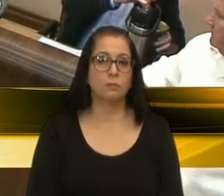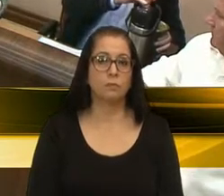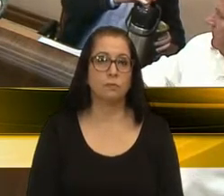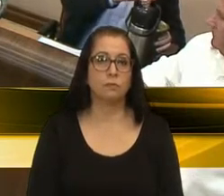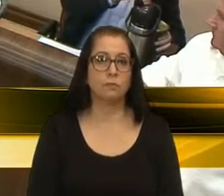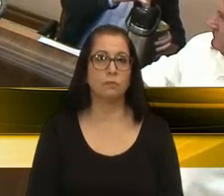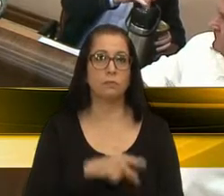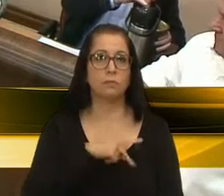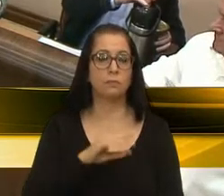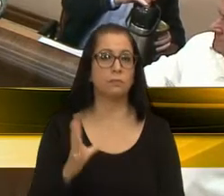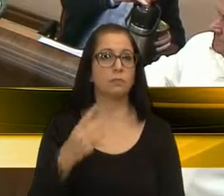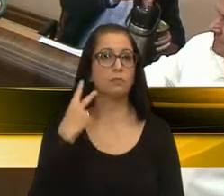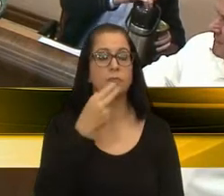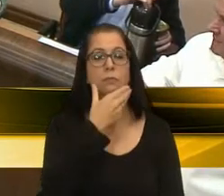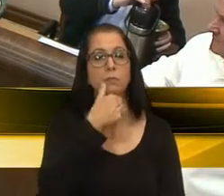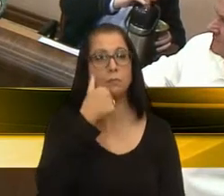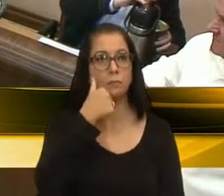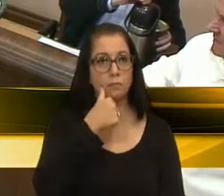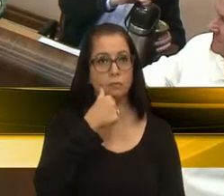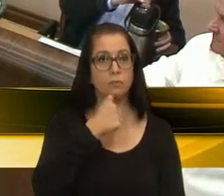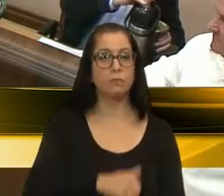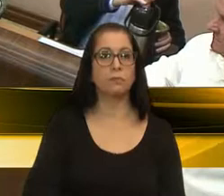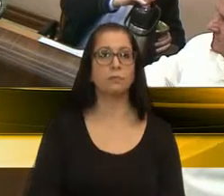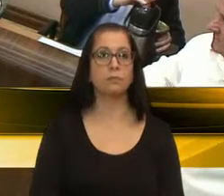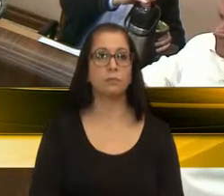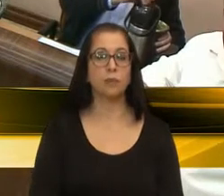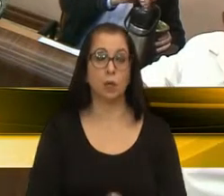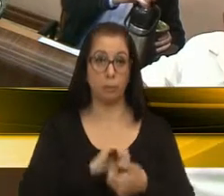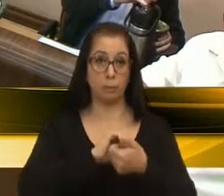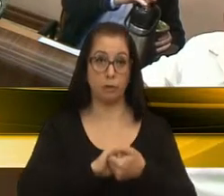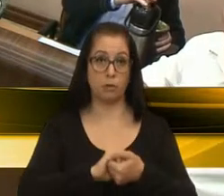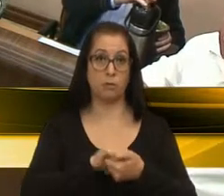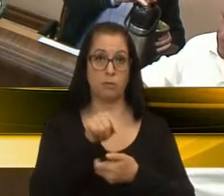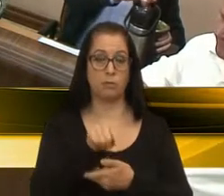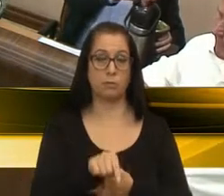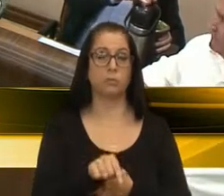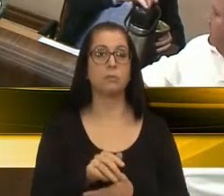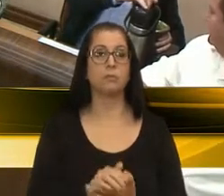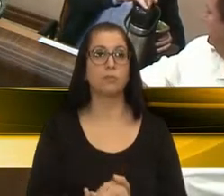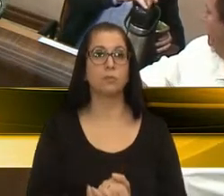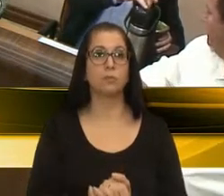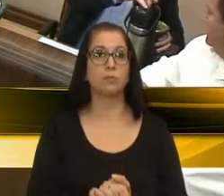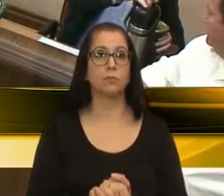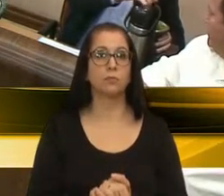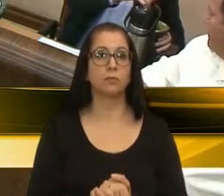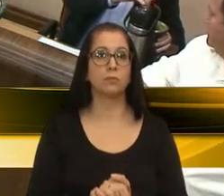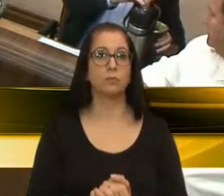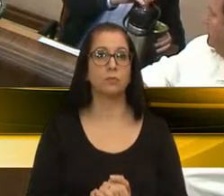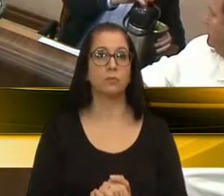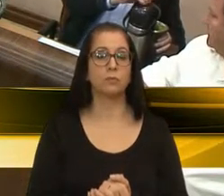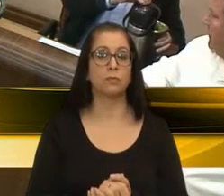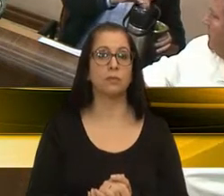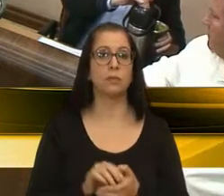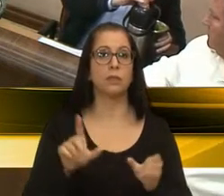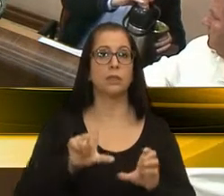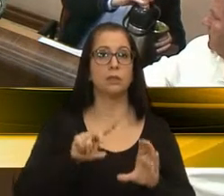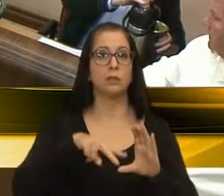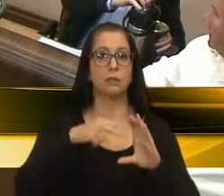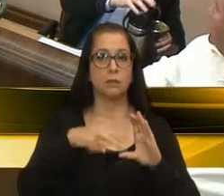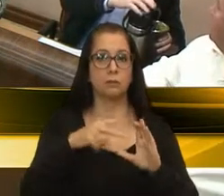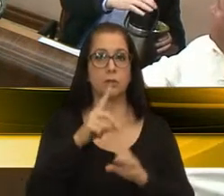Senhor Presidente, senhores e senhores vereadores, cumprimentar aqui todos que nos assistem pela TV Câmara 16,